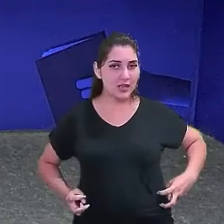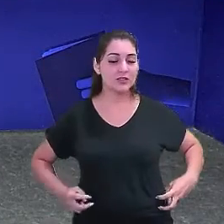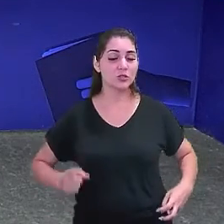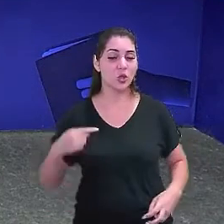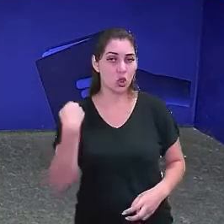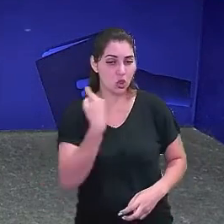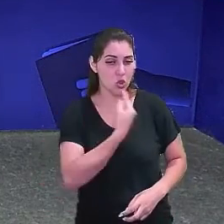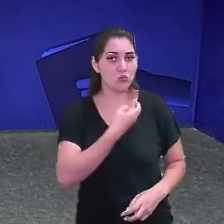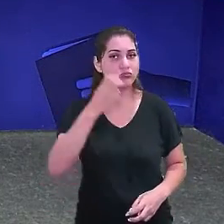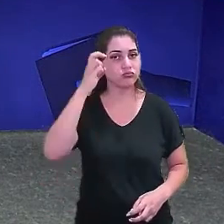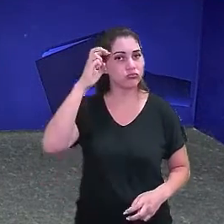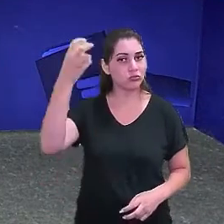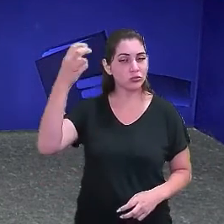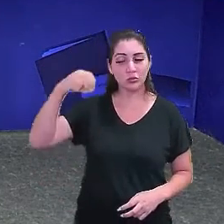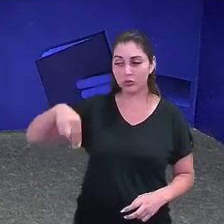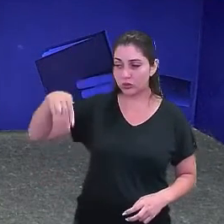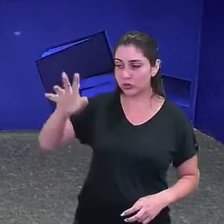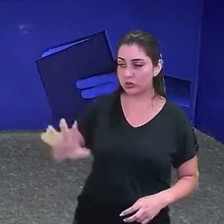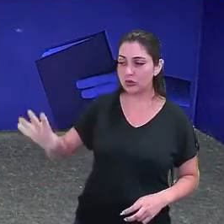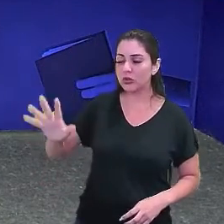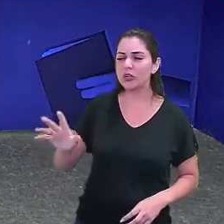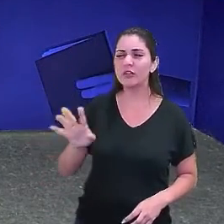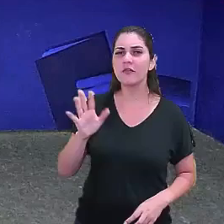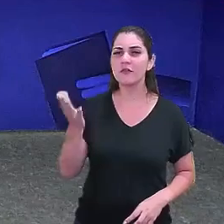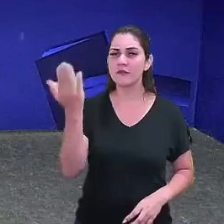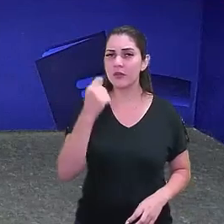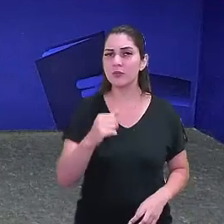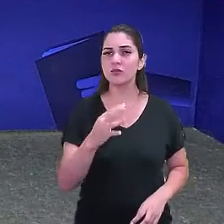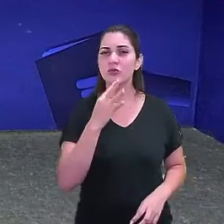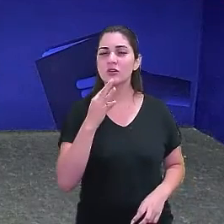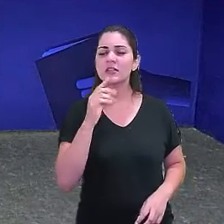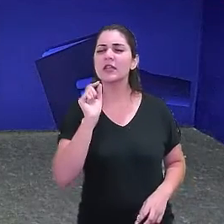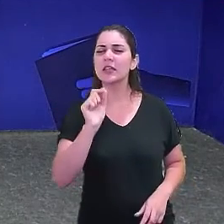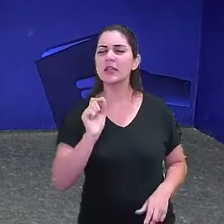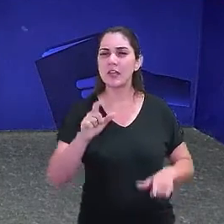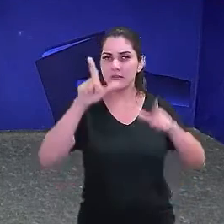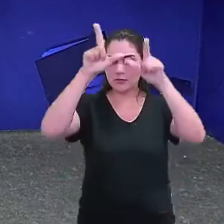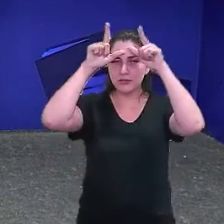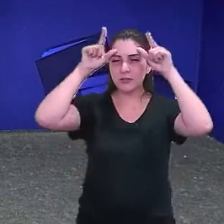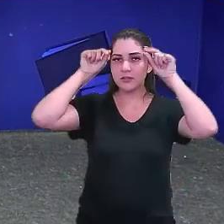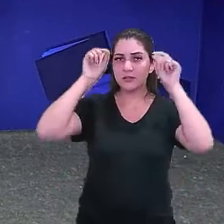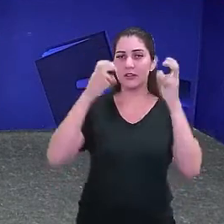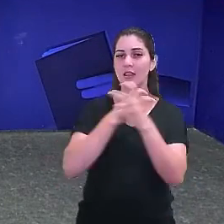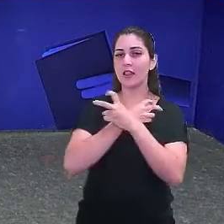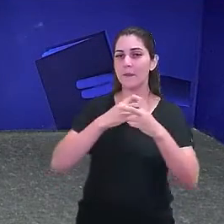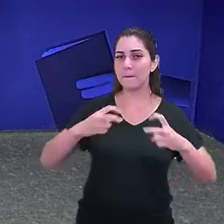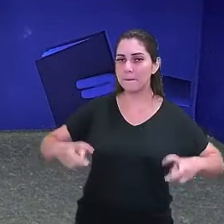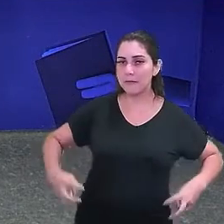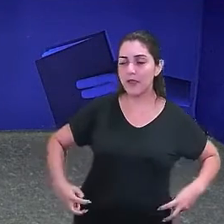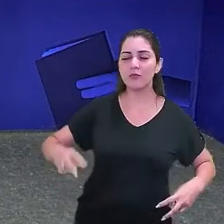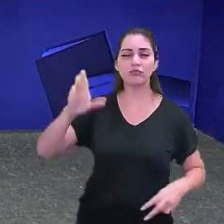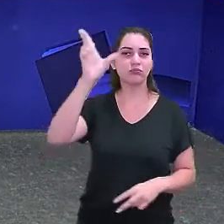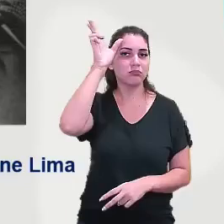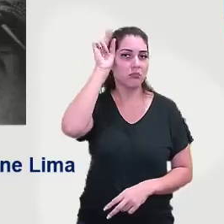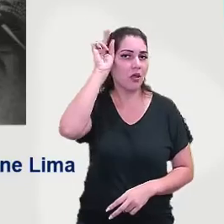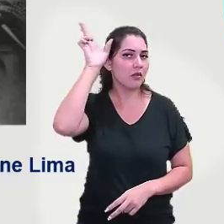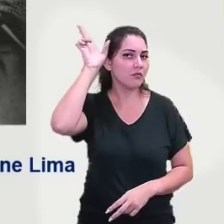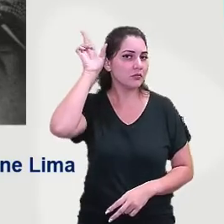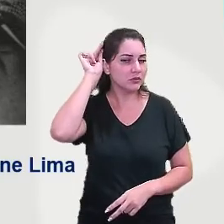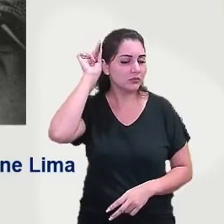nordeste. Então vamos conhecer quem foi o cangaço, quem foi Lampião, quem foi Maria Bonita. Então, né, vamos lá?